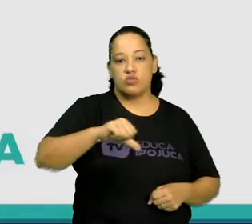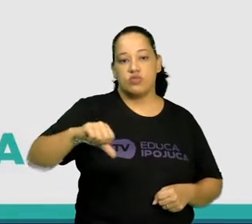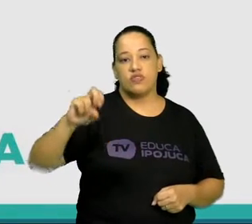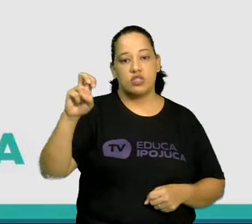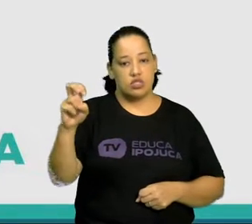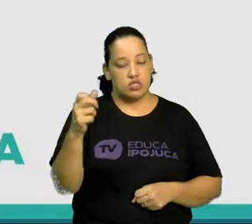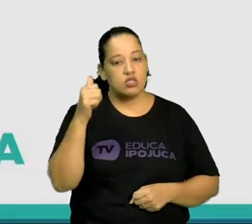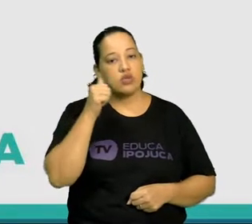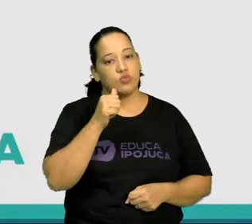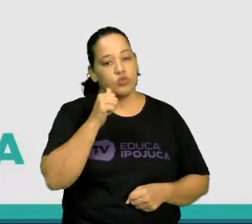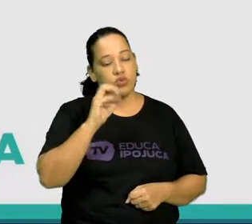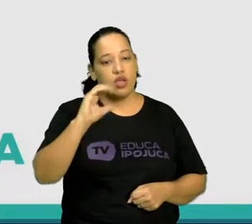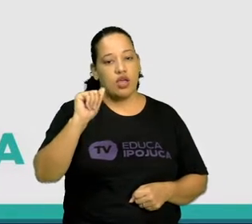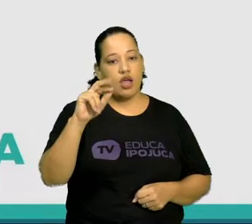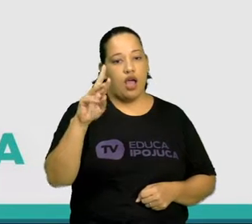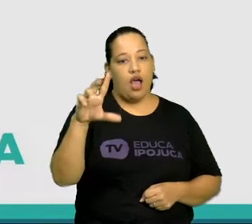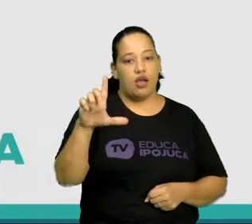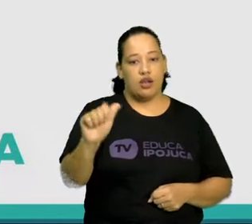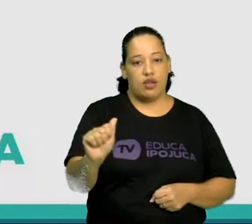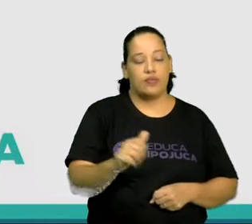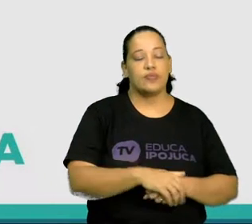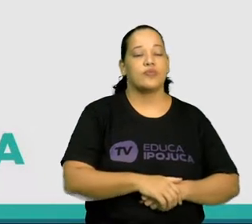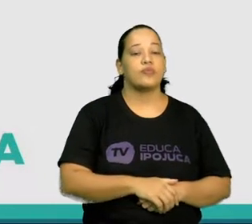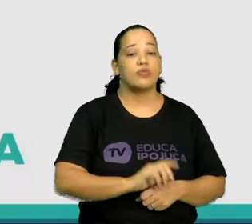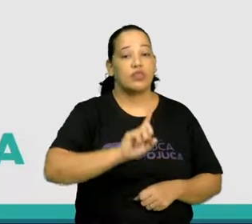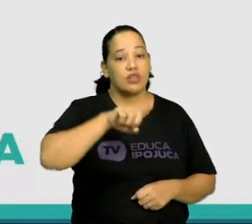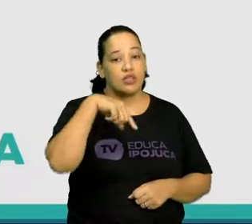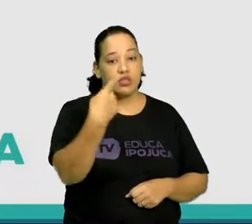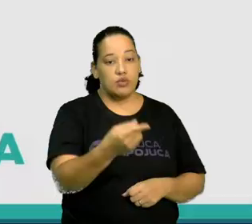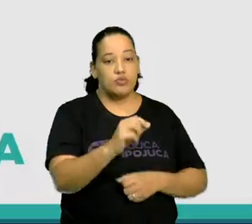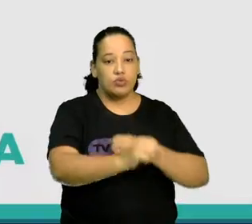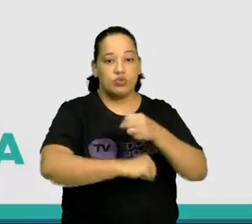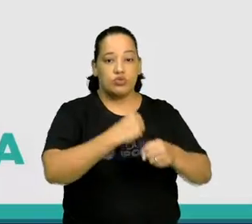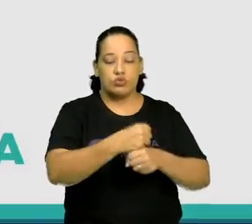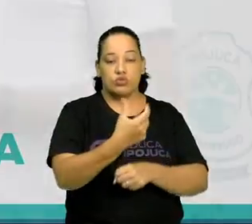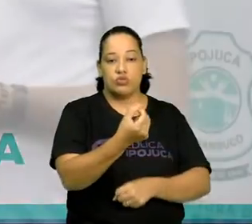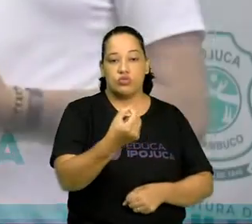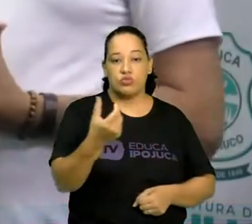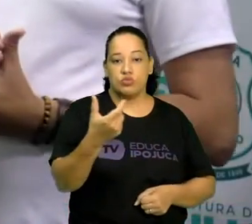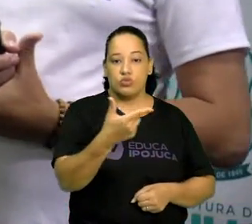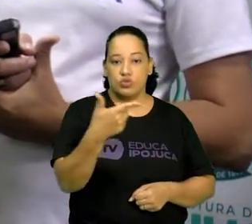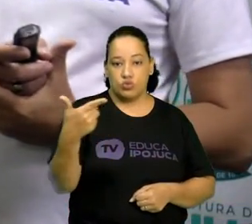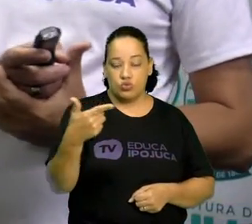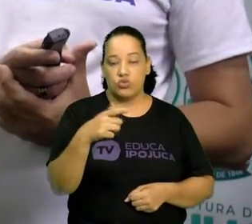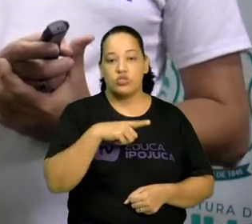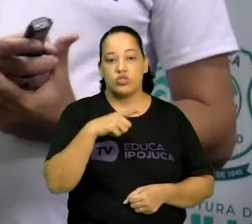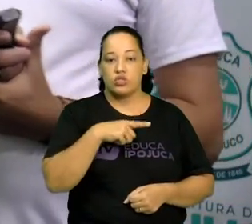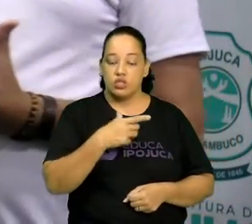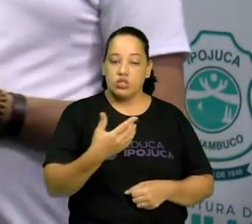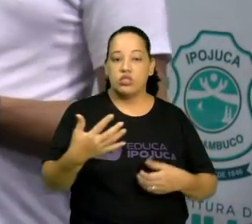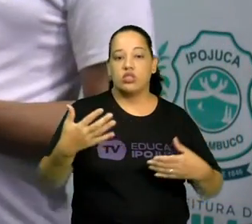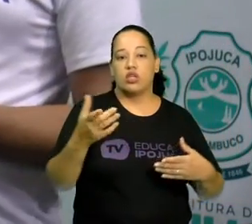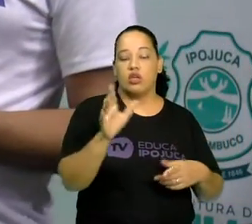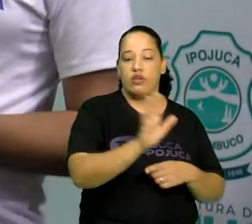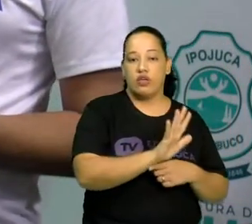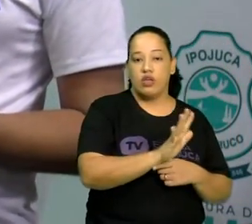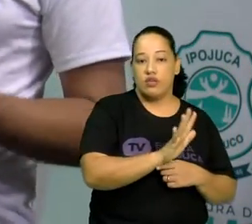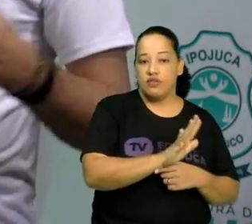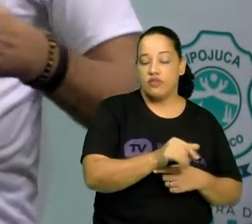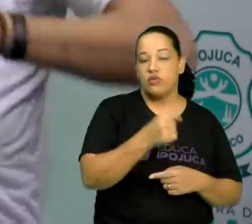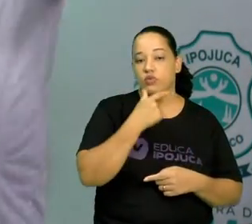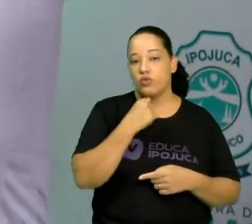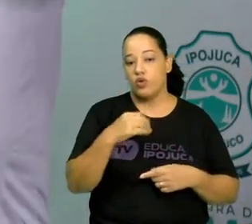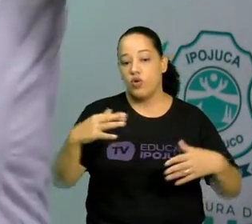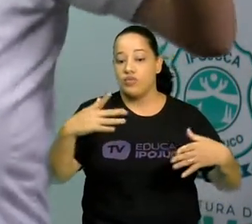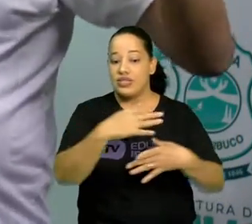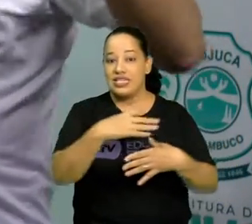Camurati. E em 2002 nós temos Cidade de Deus, do Fernando Meirelles,